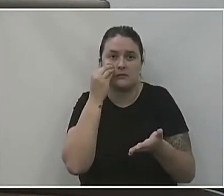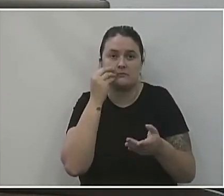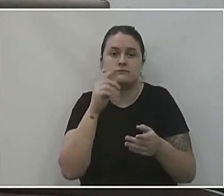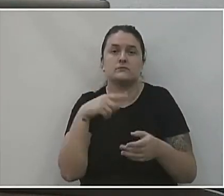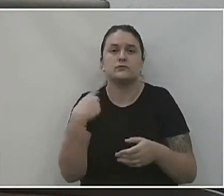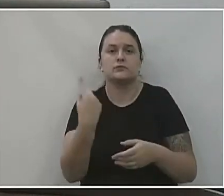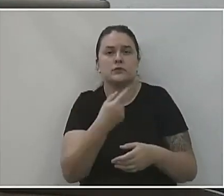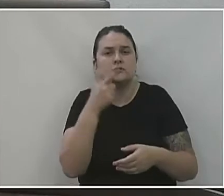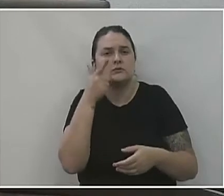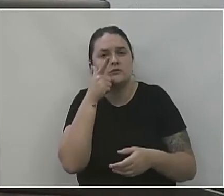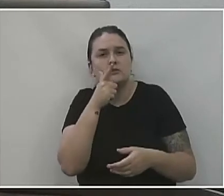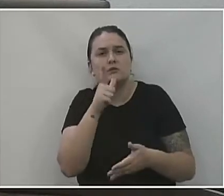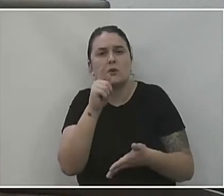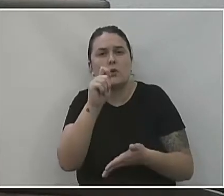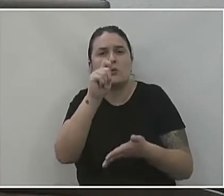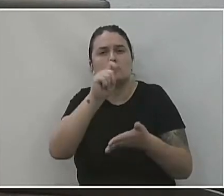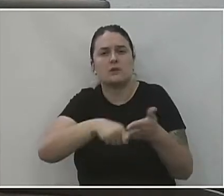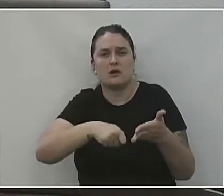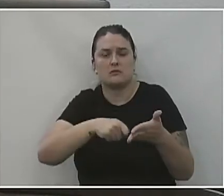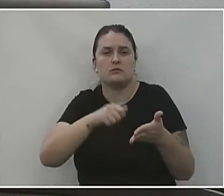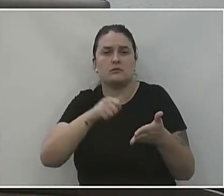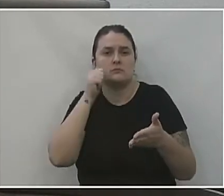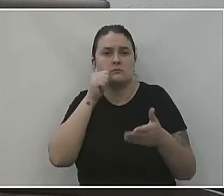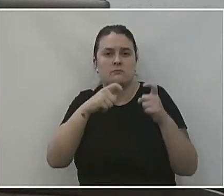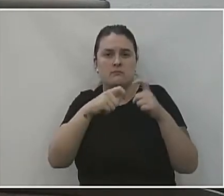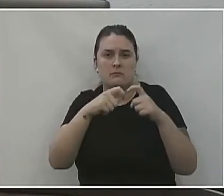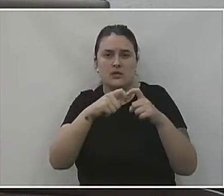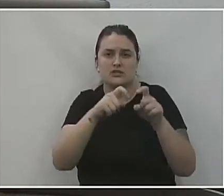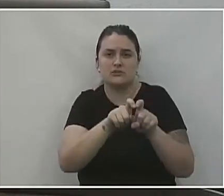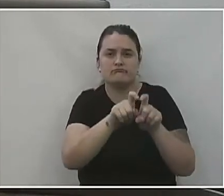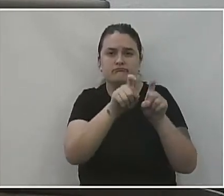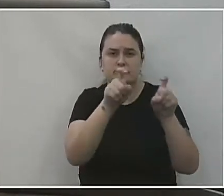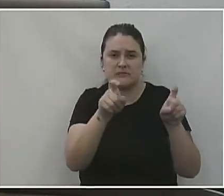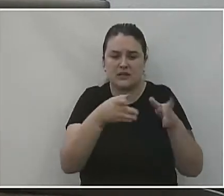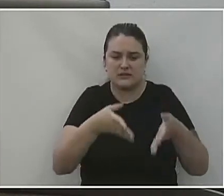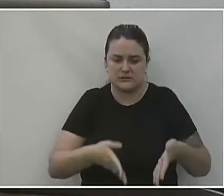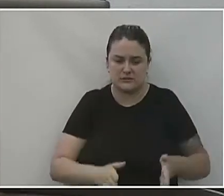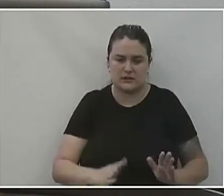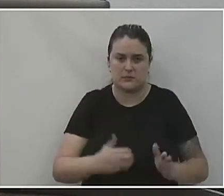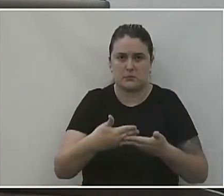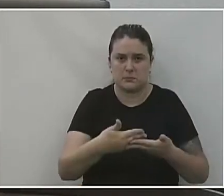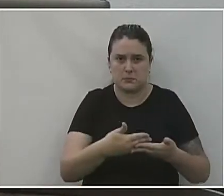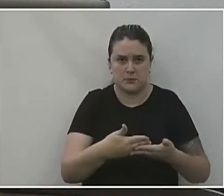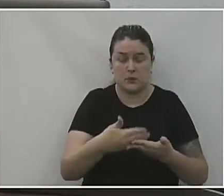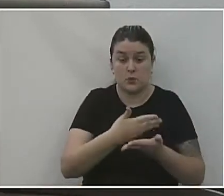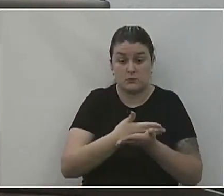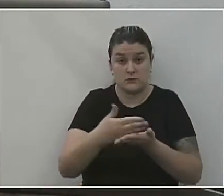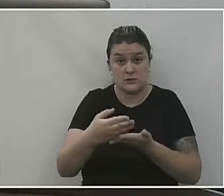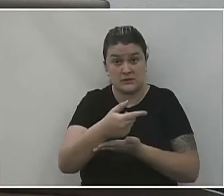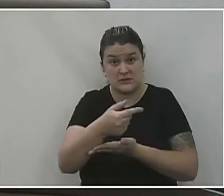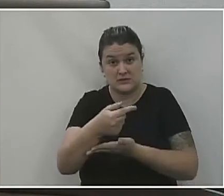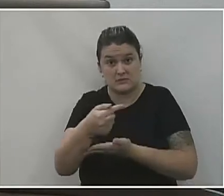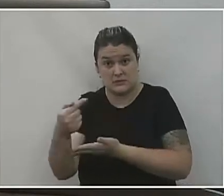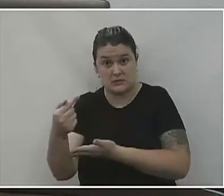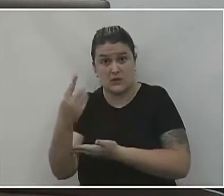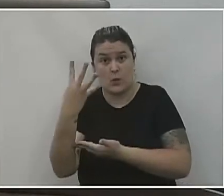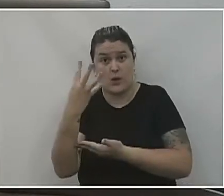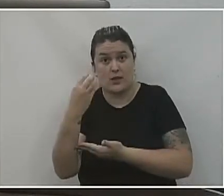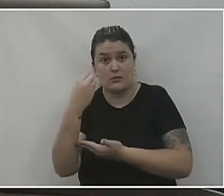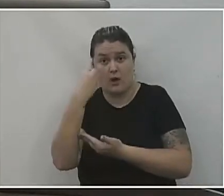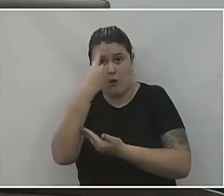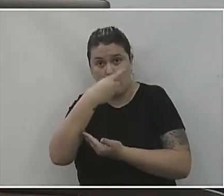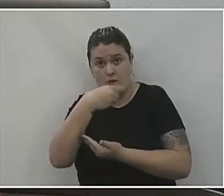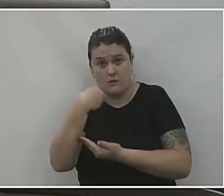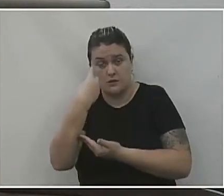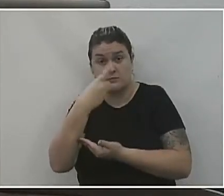Nós conseguimos contratar já uma médica ginecologista e obstetra, começou essa semana por 40 horas.